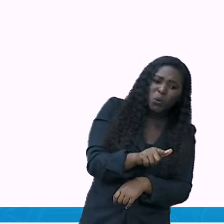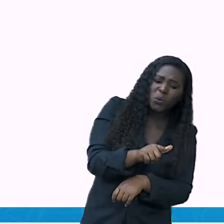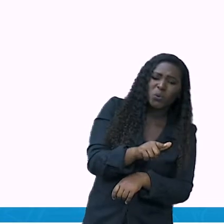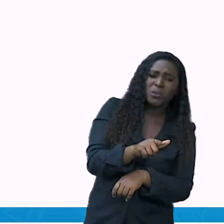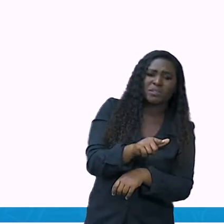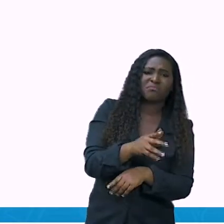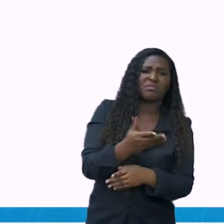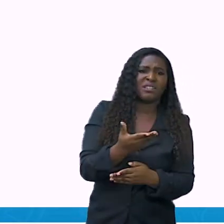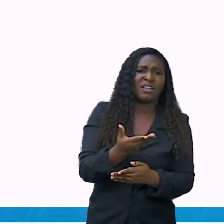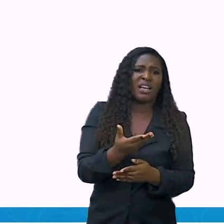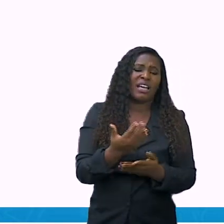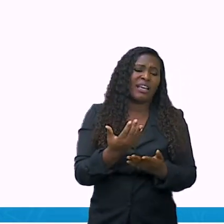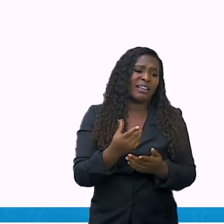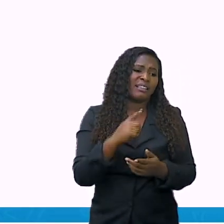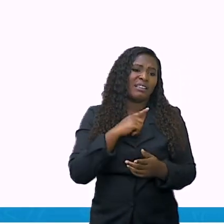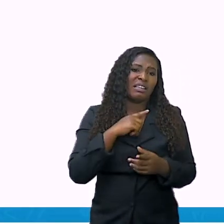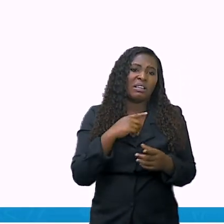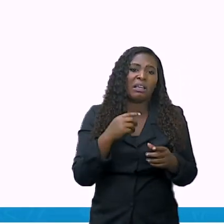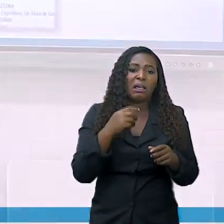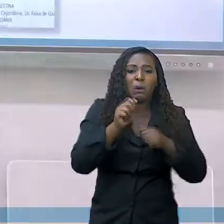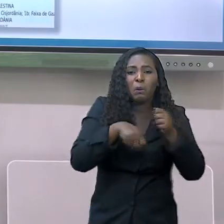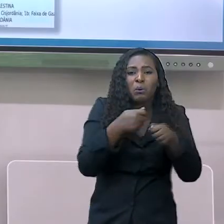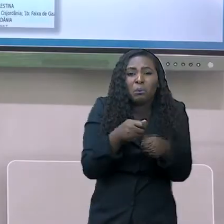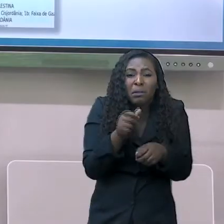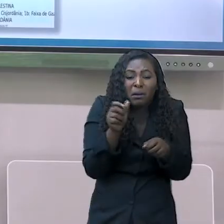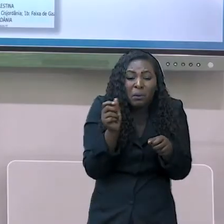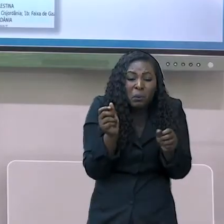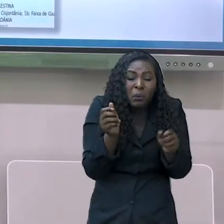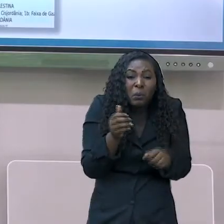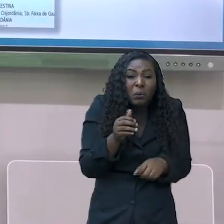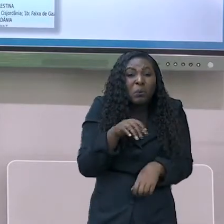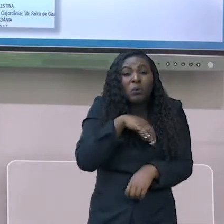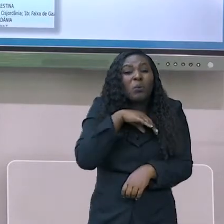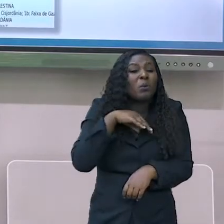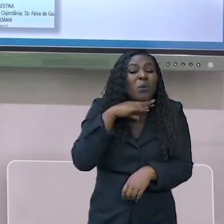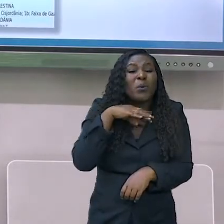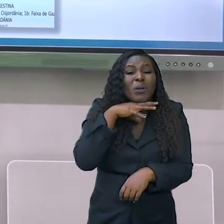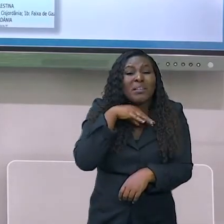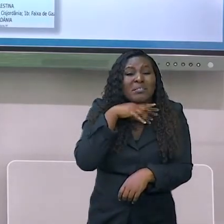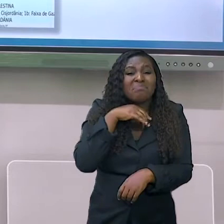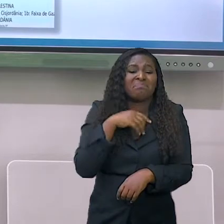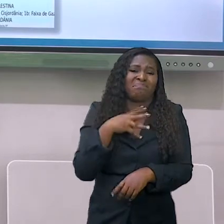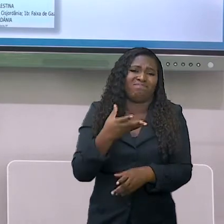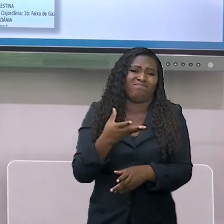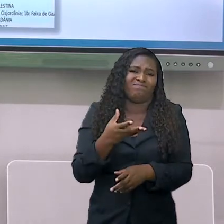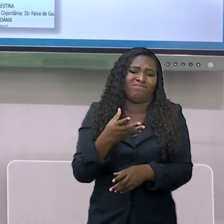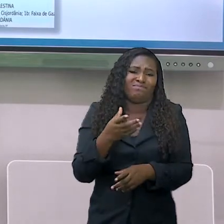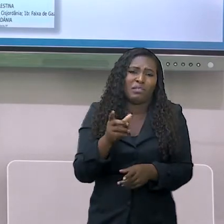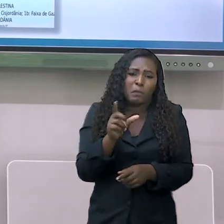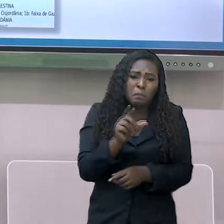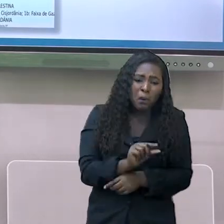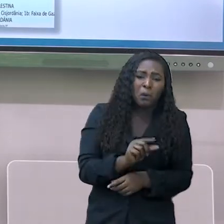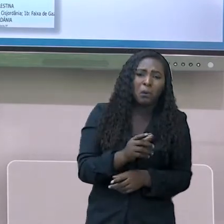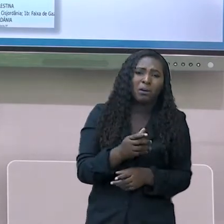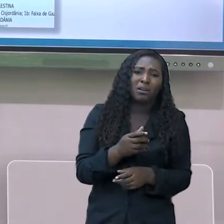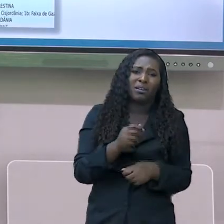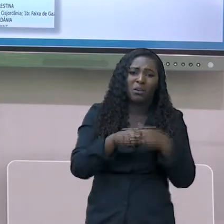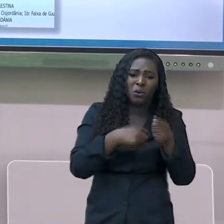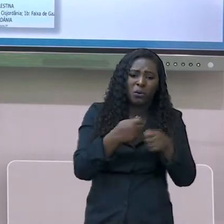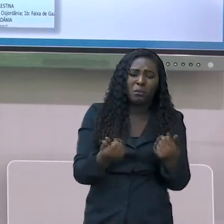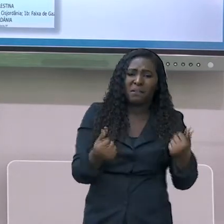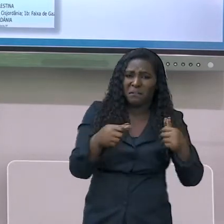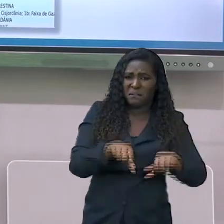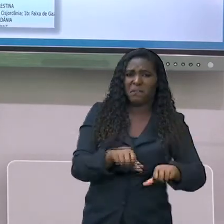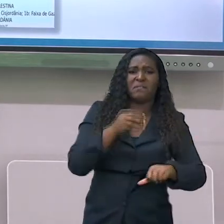conflitos muito grandes e tudo isso dentro de um único continente. Inclusive,